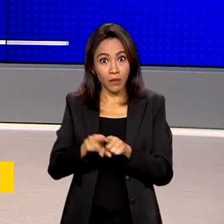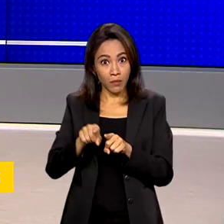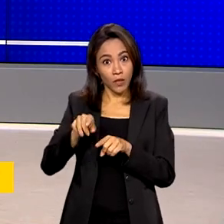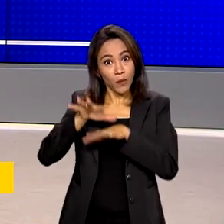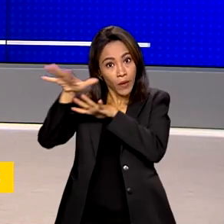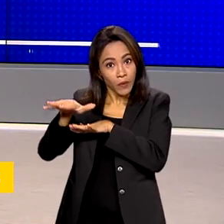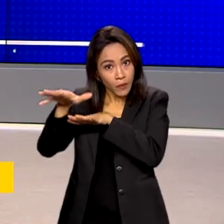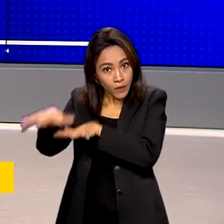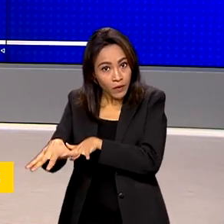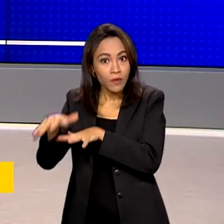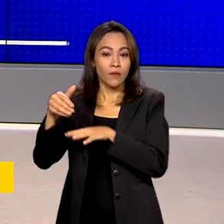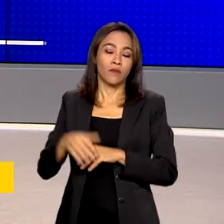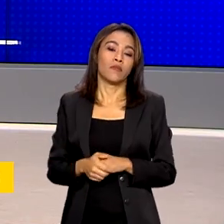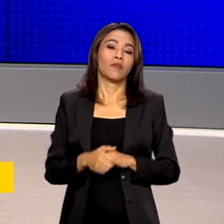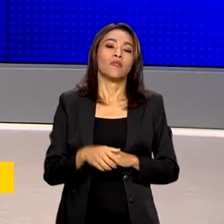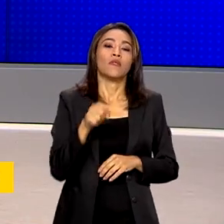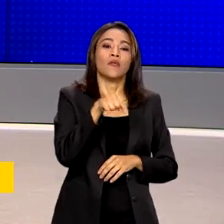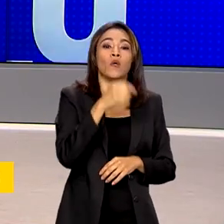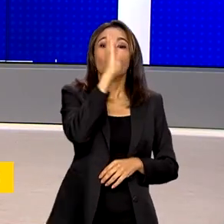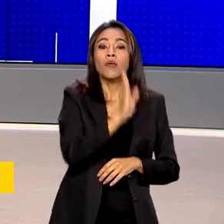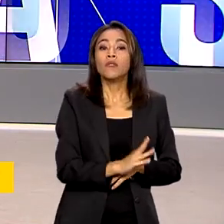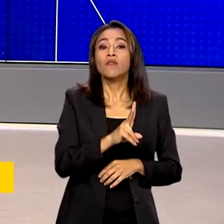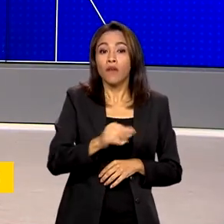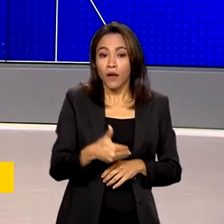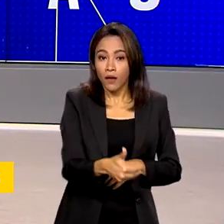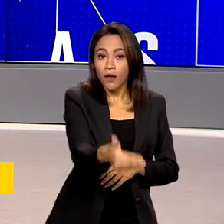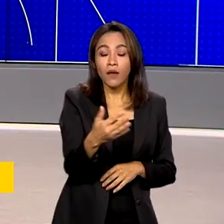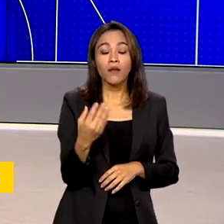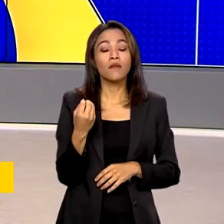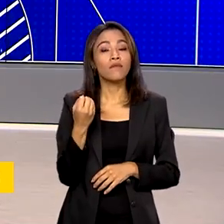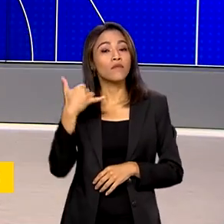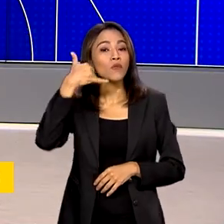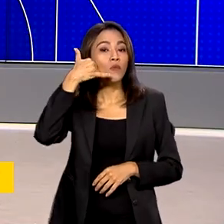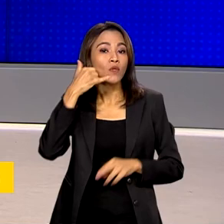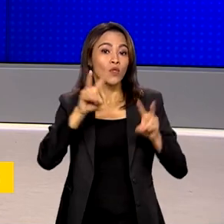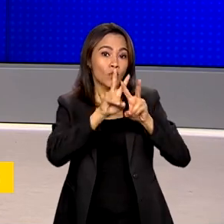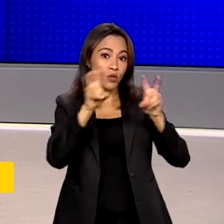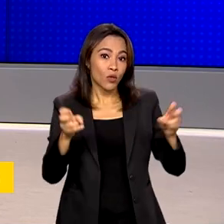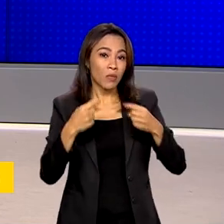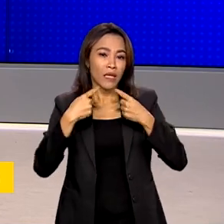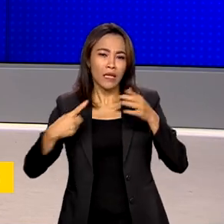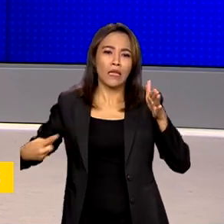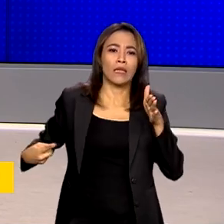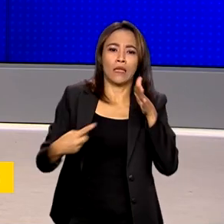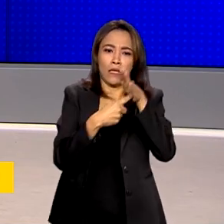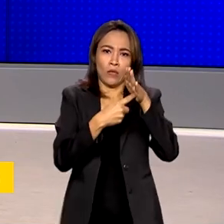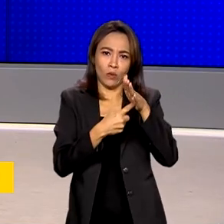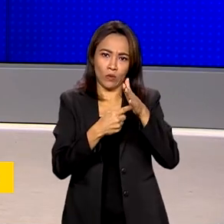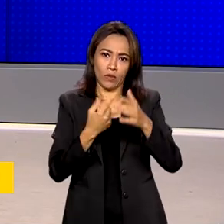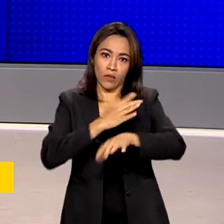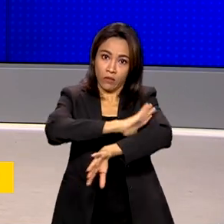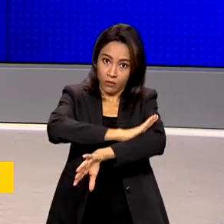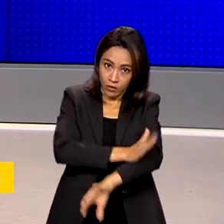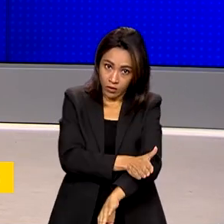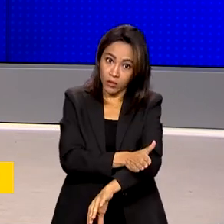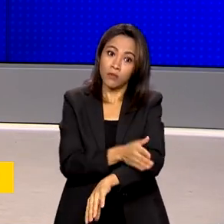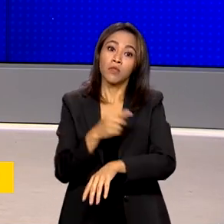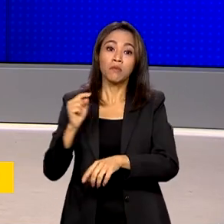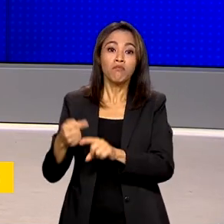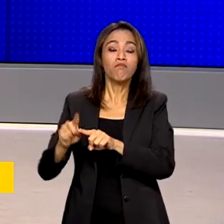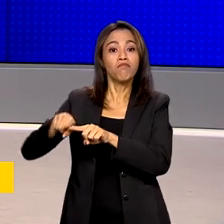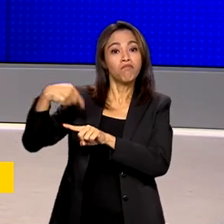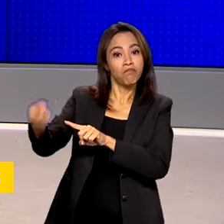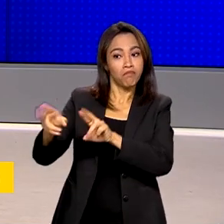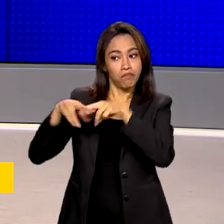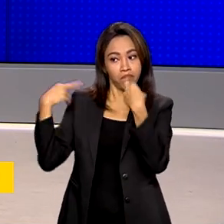E o Brasil deve criar um Disque Denúncia contra o Racismo. A novidade foi anunciada depois de reunião com autoridades dos